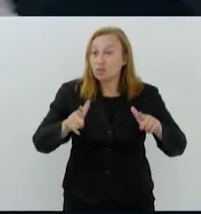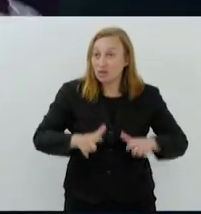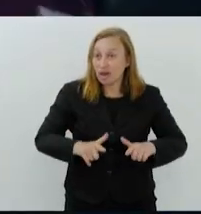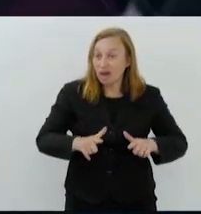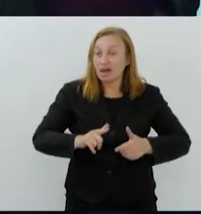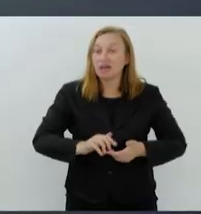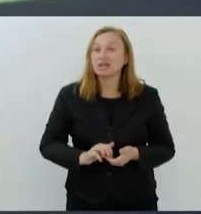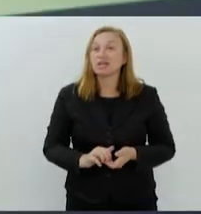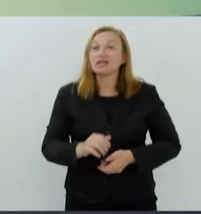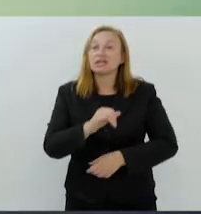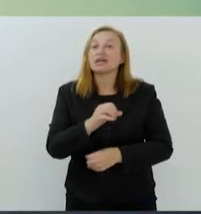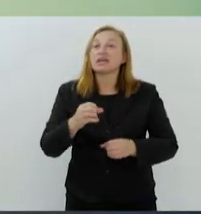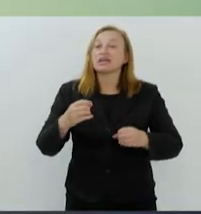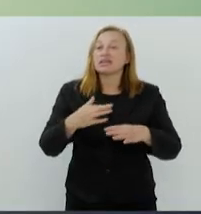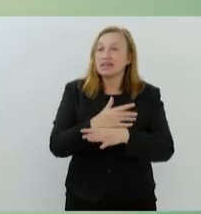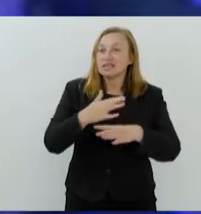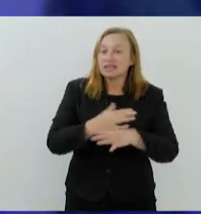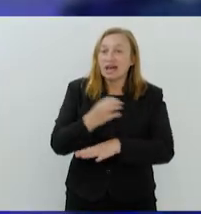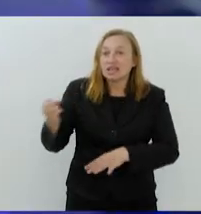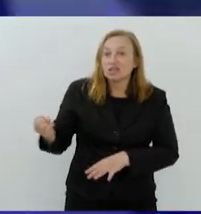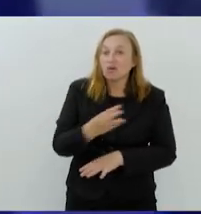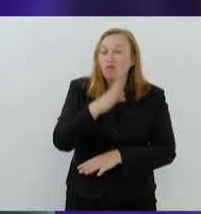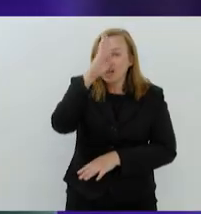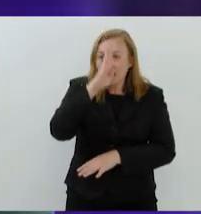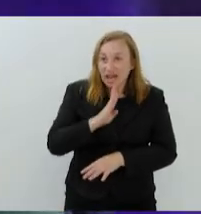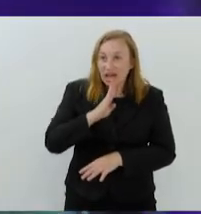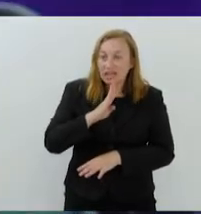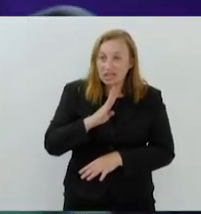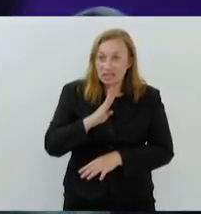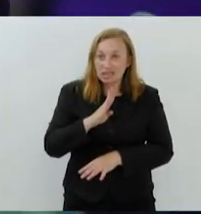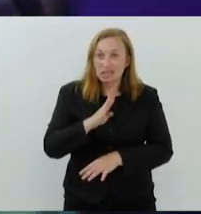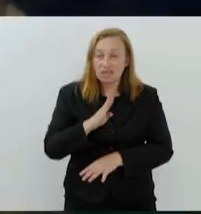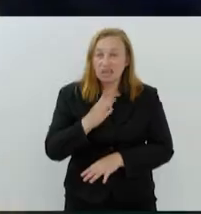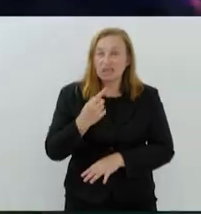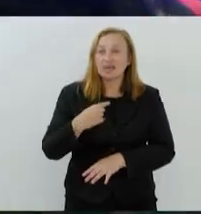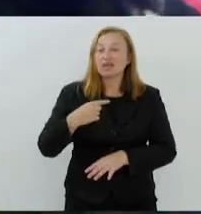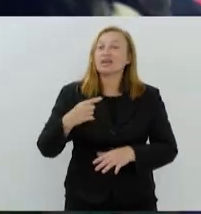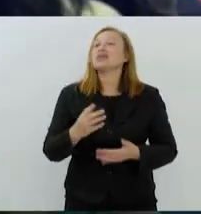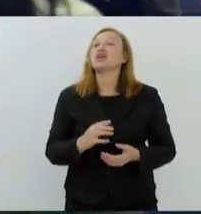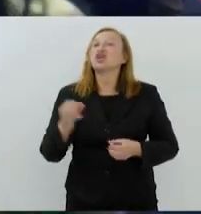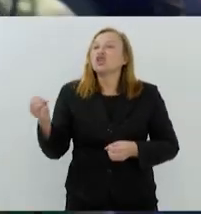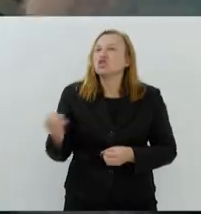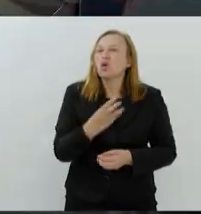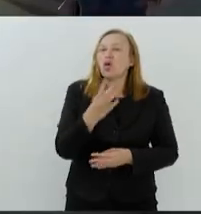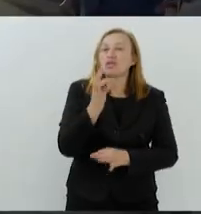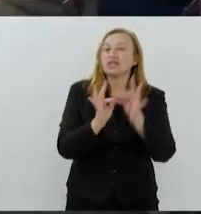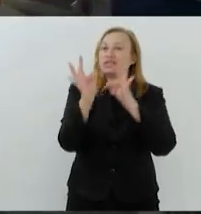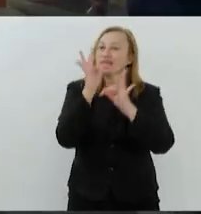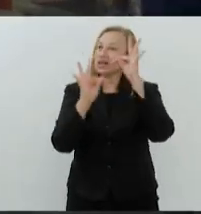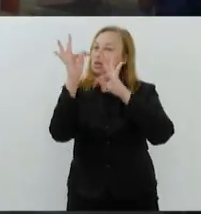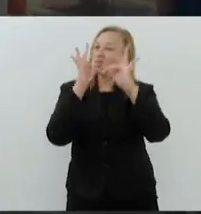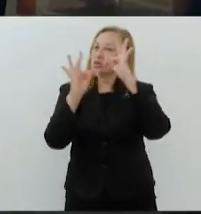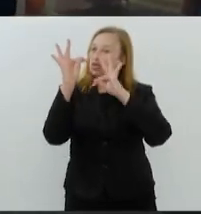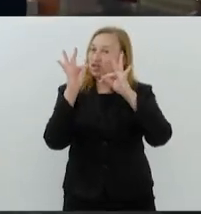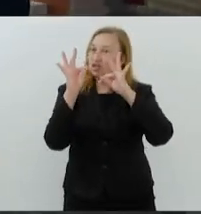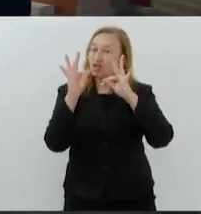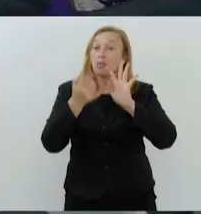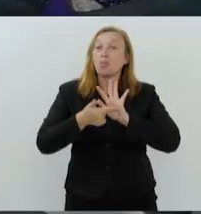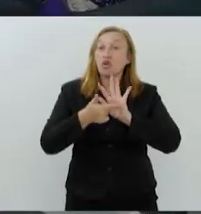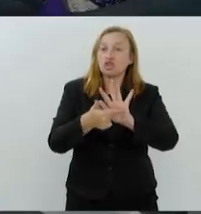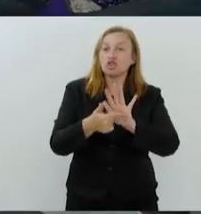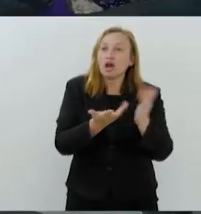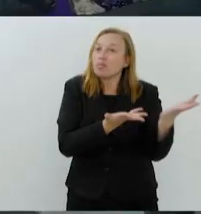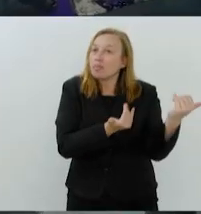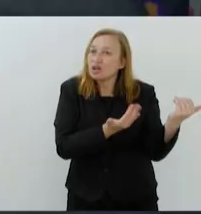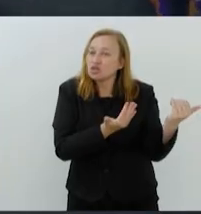Mag, na Cidade Nova. Gratuito, o evento visa ir além das novidades da tecnologia. Busca mostrar para